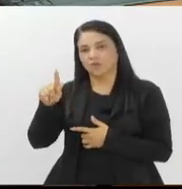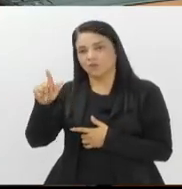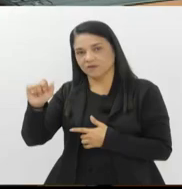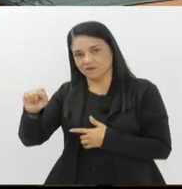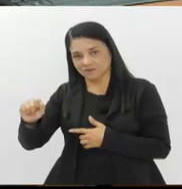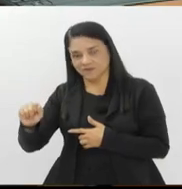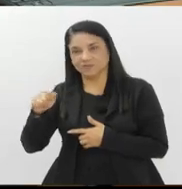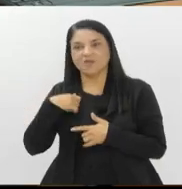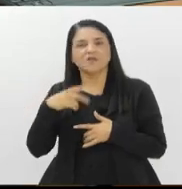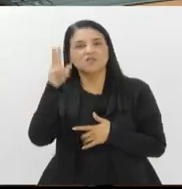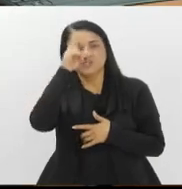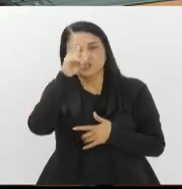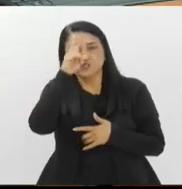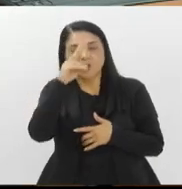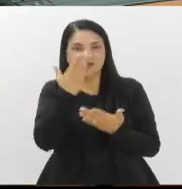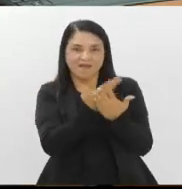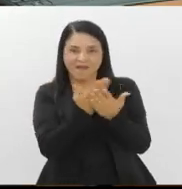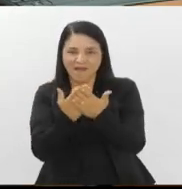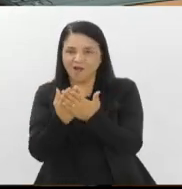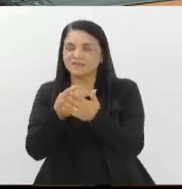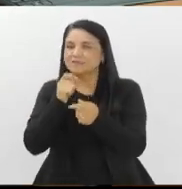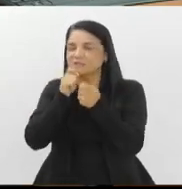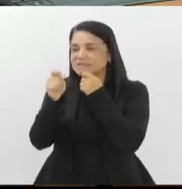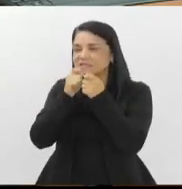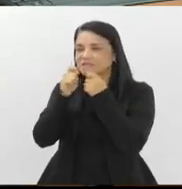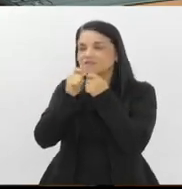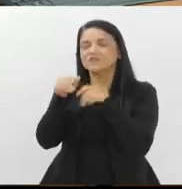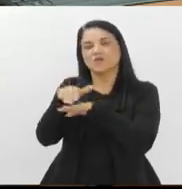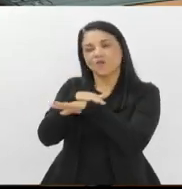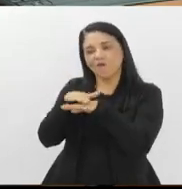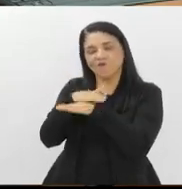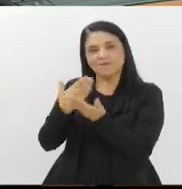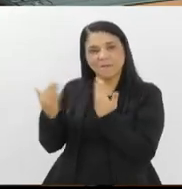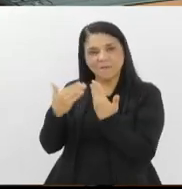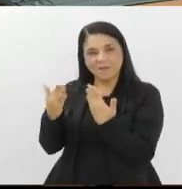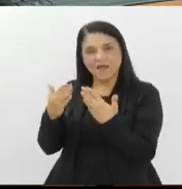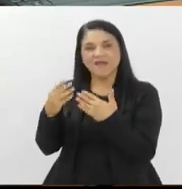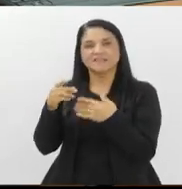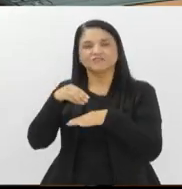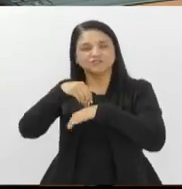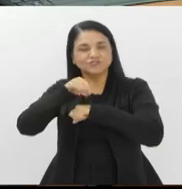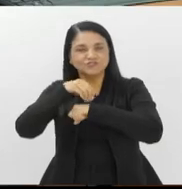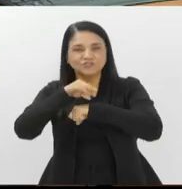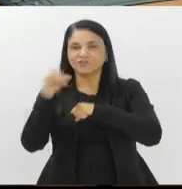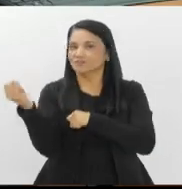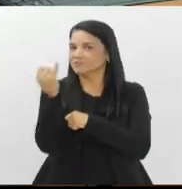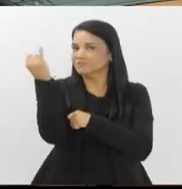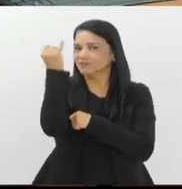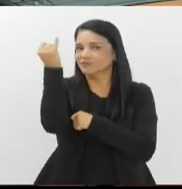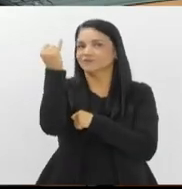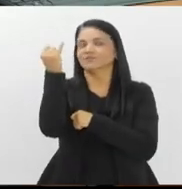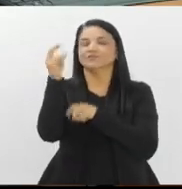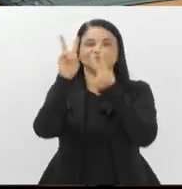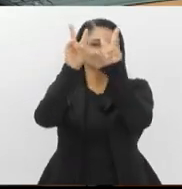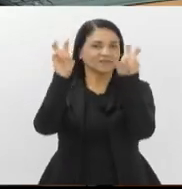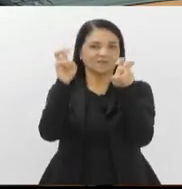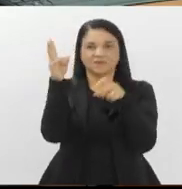história toda vez que a gente entrevista ele, toda vez que a gente conversa com ele. E ele sempre nos dá dicas importantes sobre